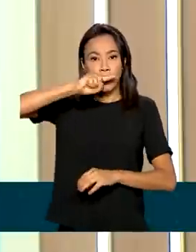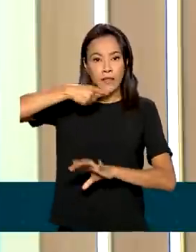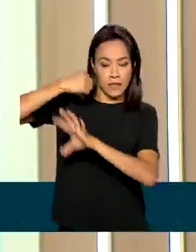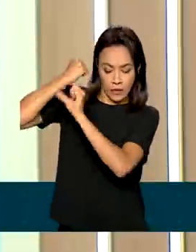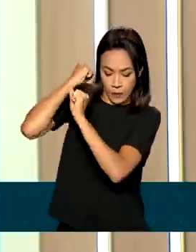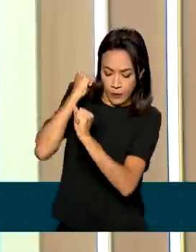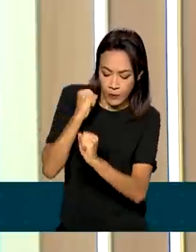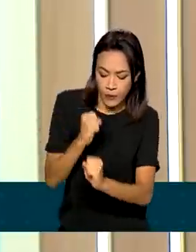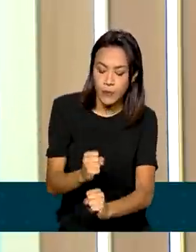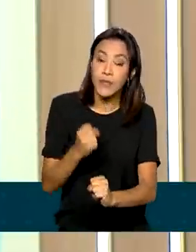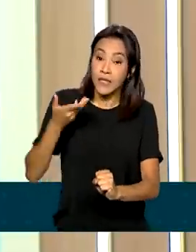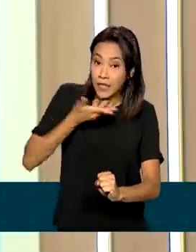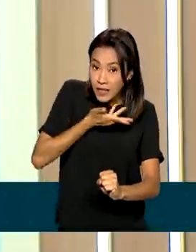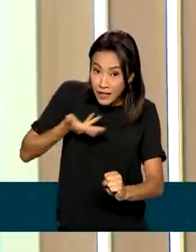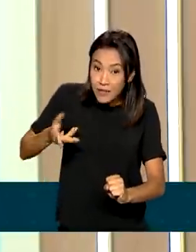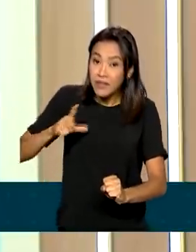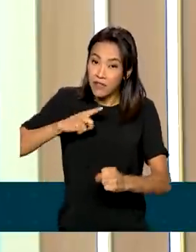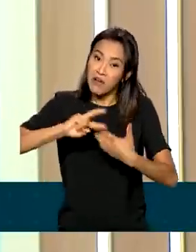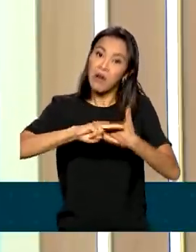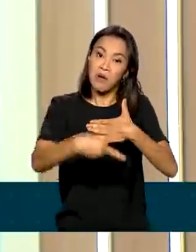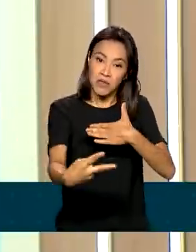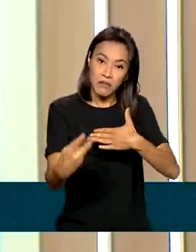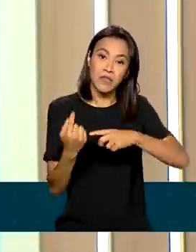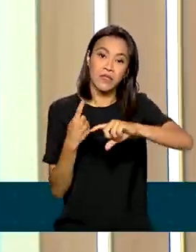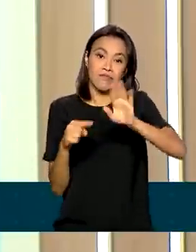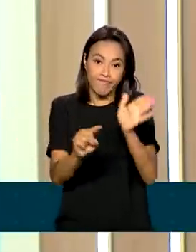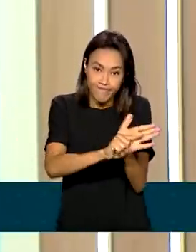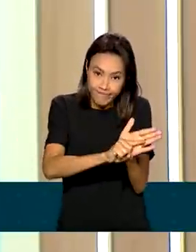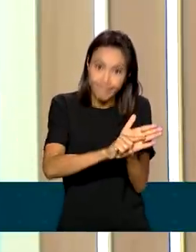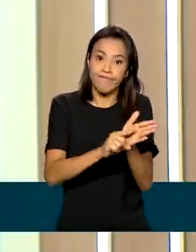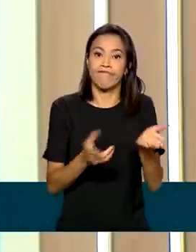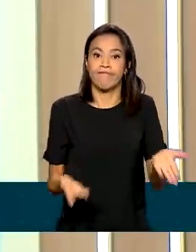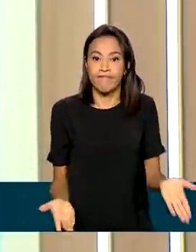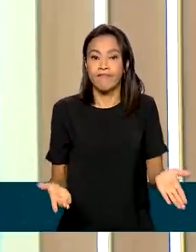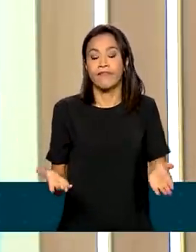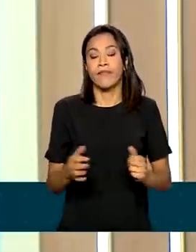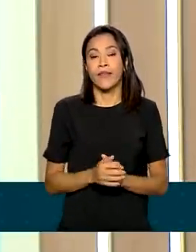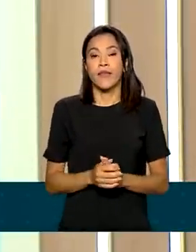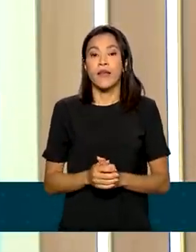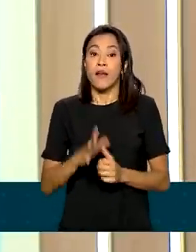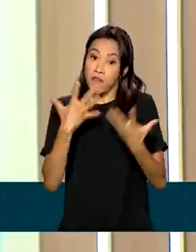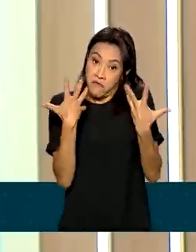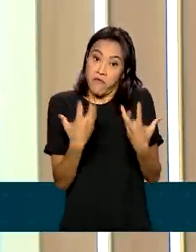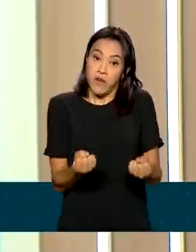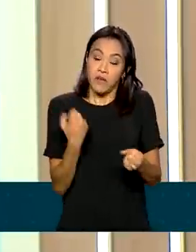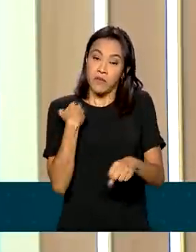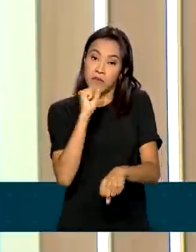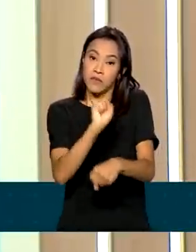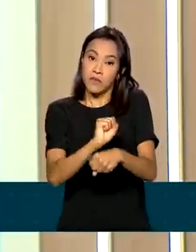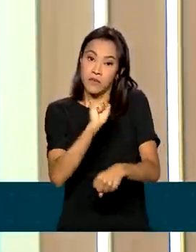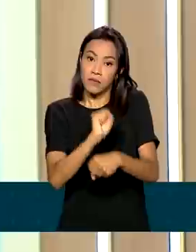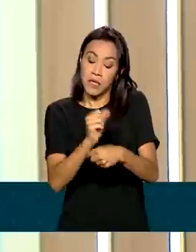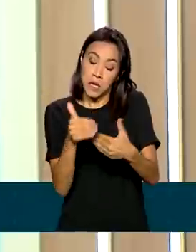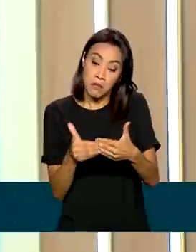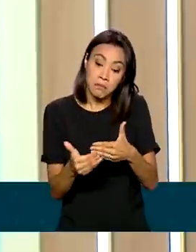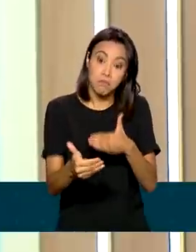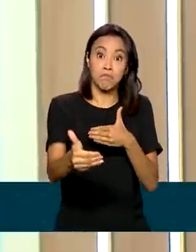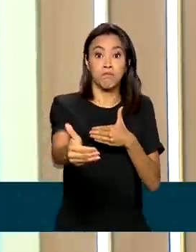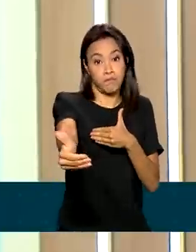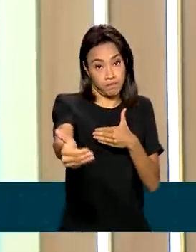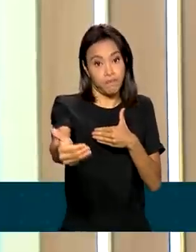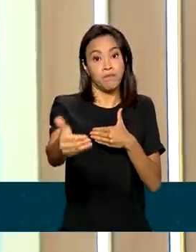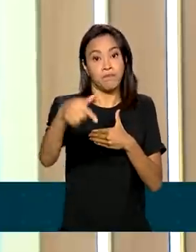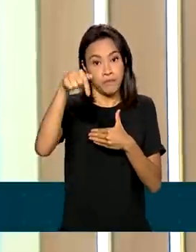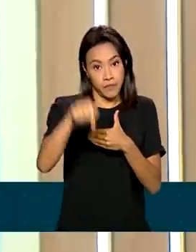acabaram trazendo esse resultado que nós vimos. De qualquer maneira, vamos aguardar as expectativas para